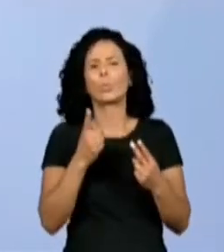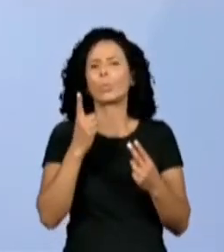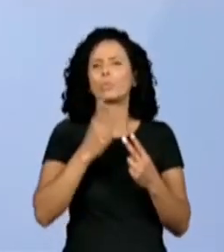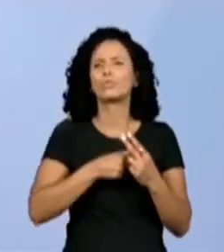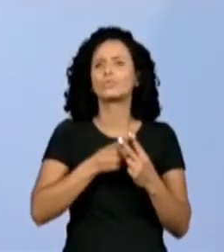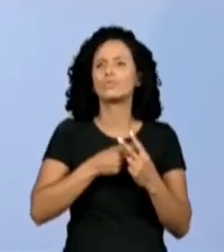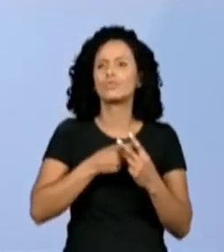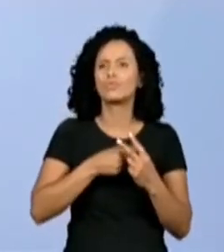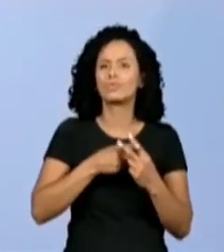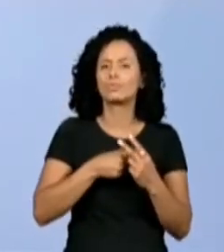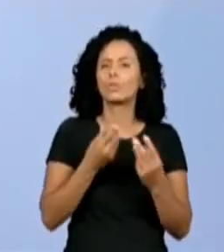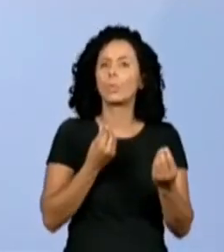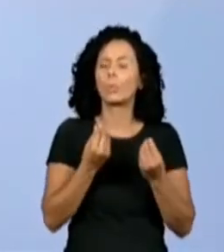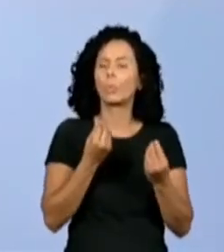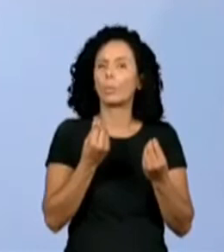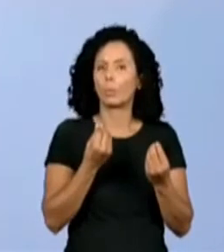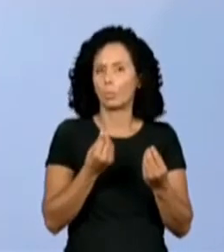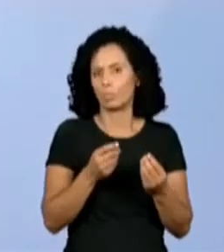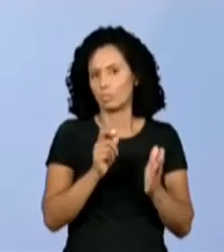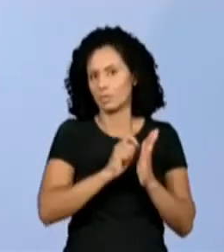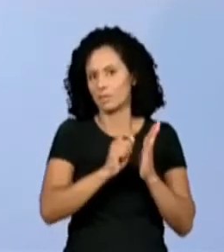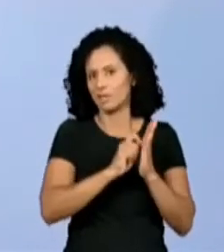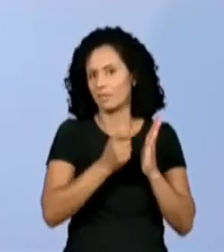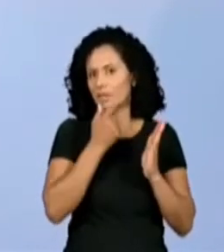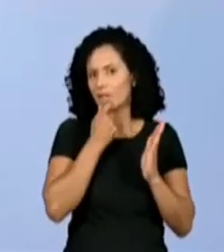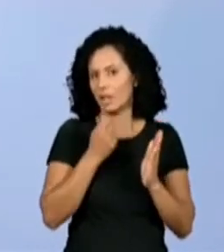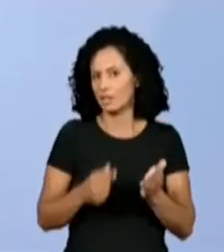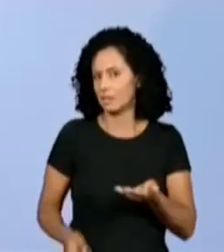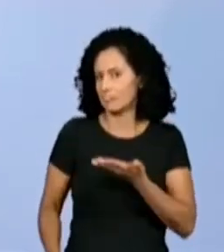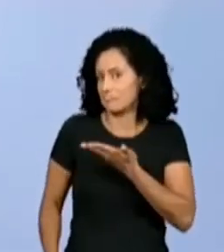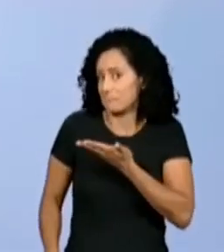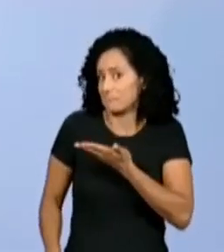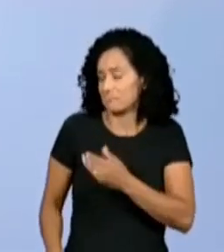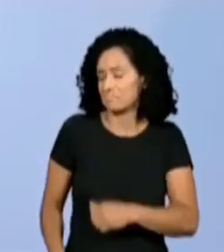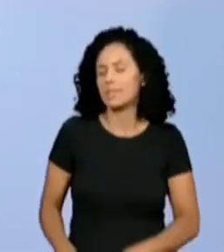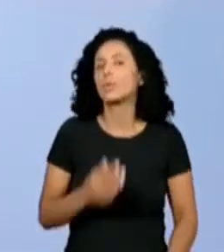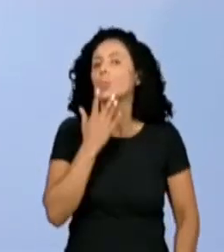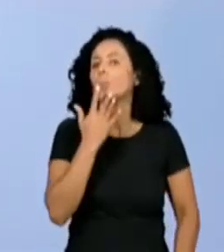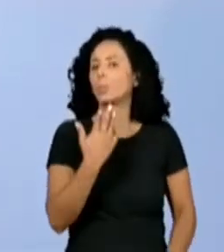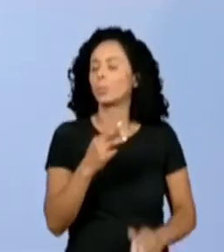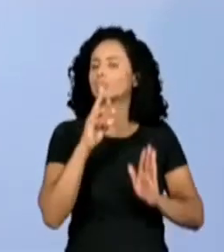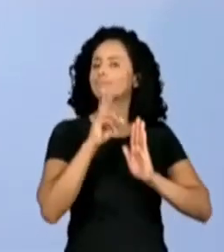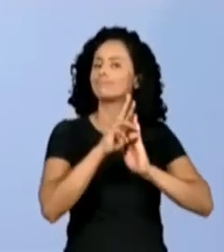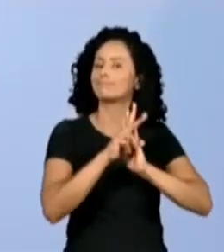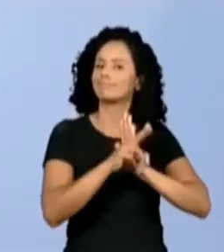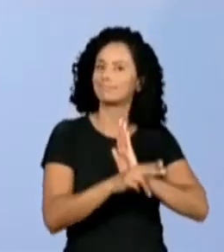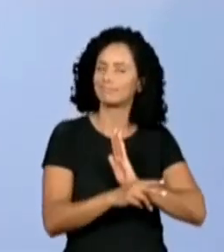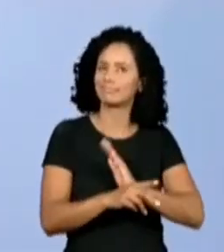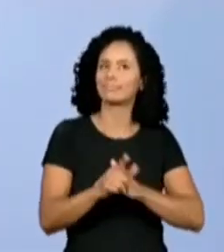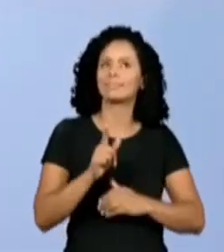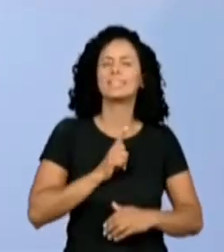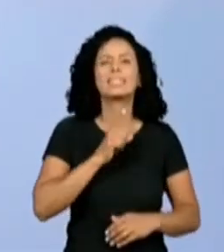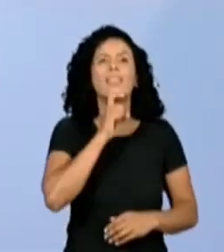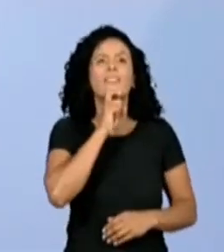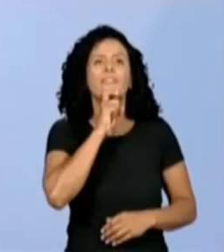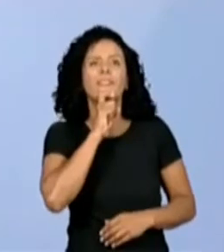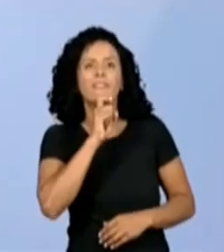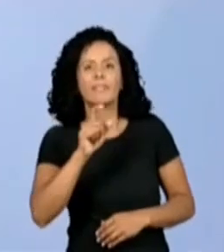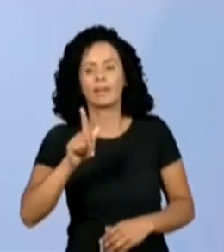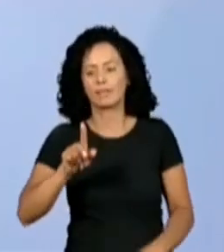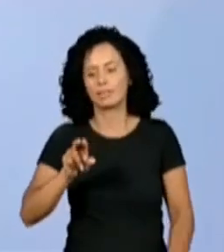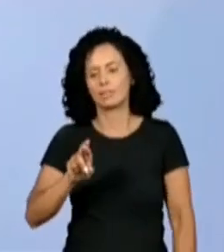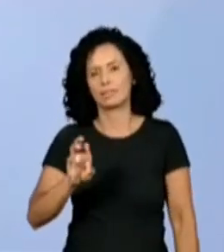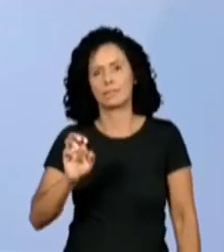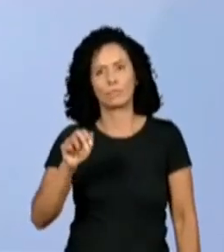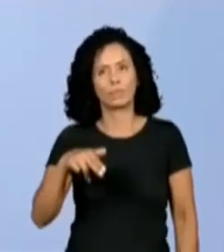em inglês, right? And here they are multicolored, eles são multicoloridos ali. Tem green and blue and orange and